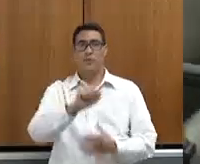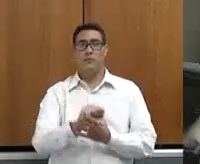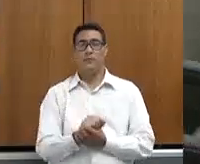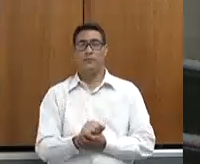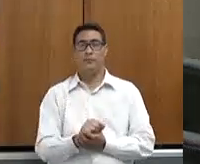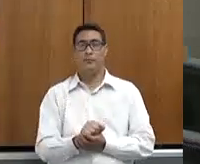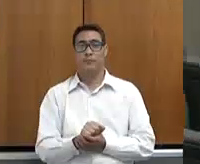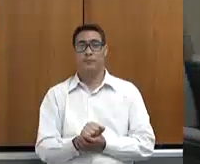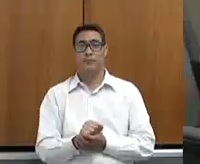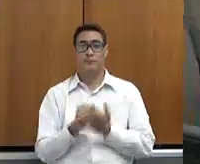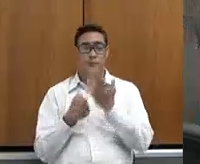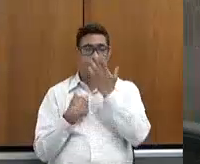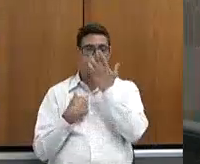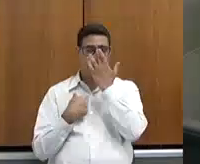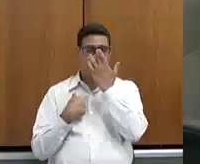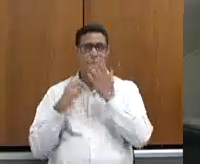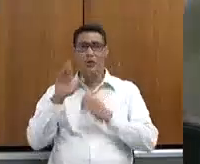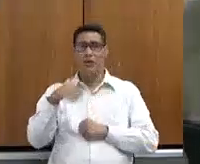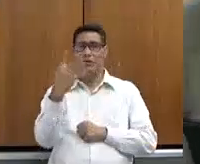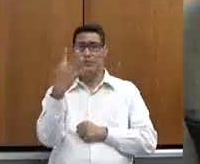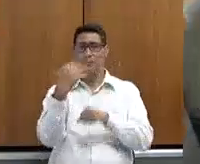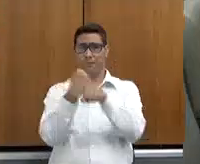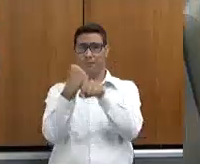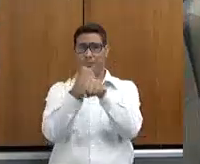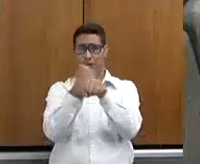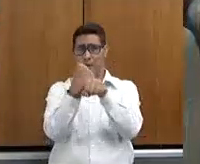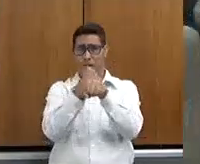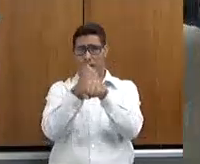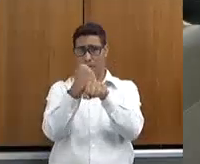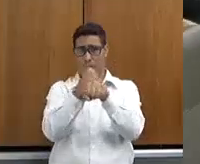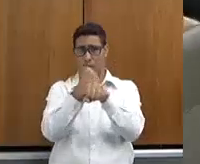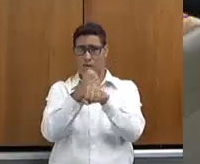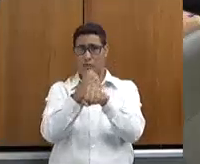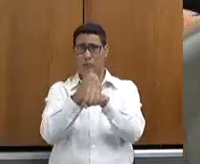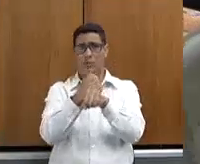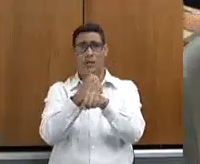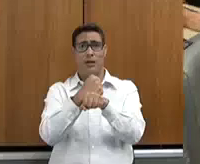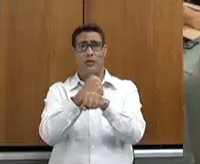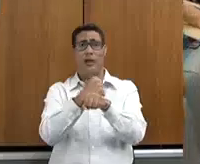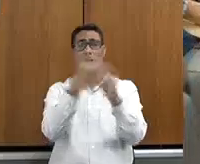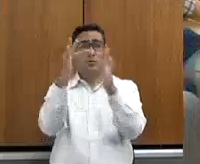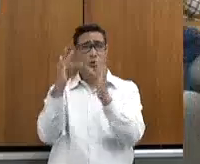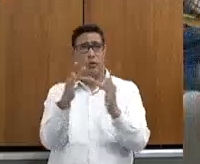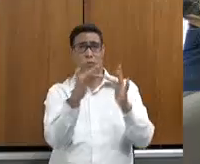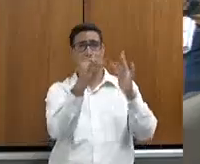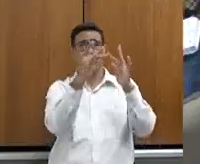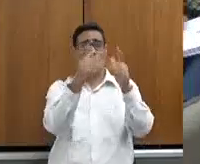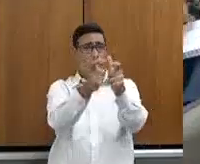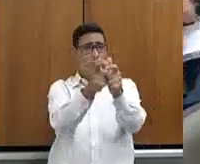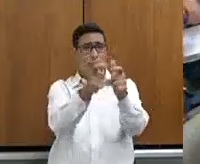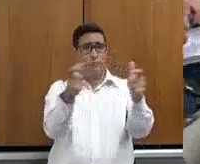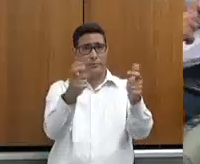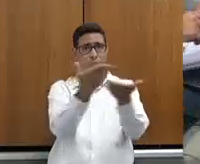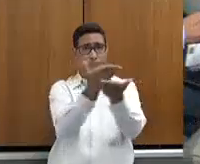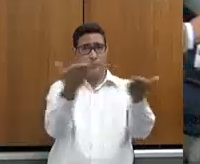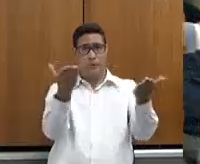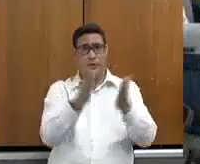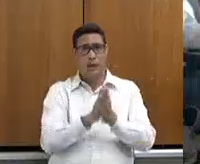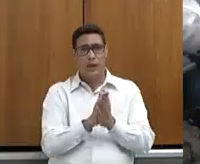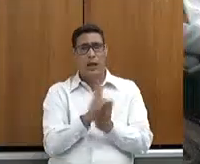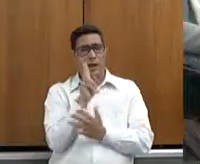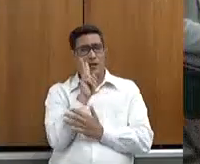Eu que convivi nesses quatro anos com a maioria, para não dizer a totalidade, a gente vê o